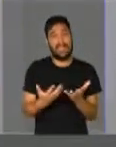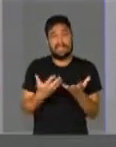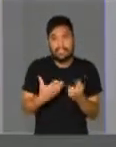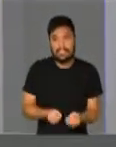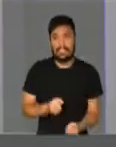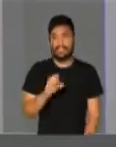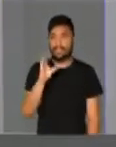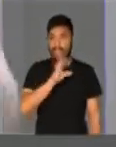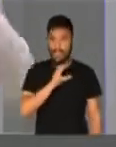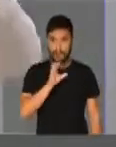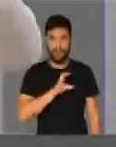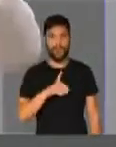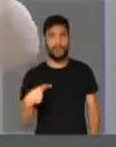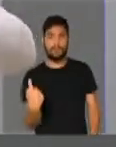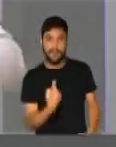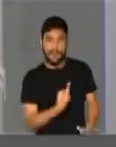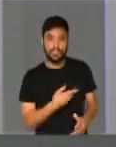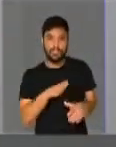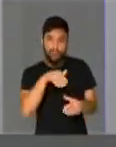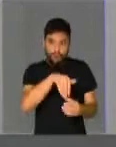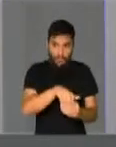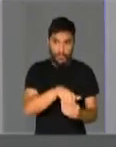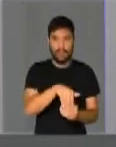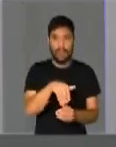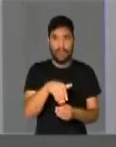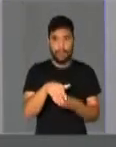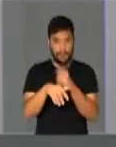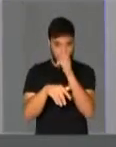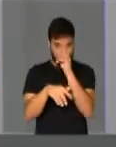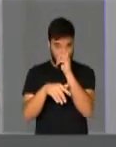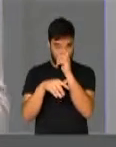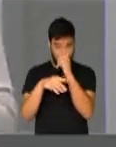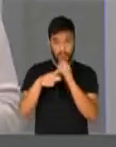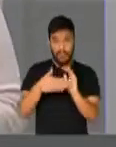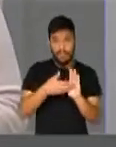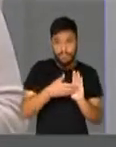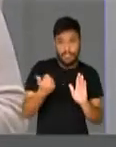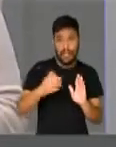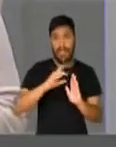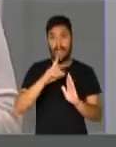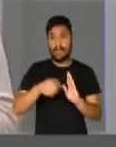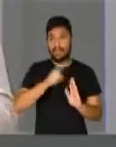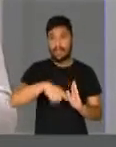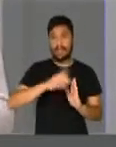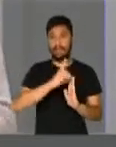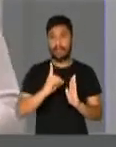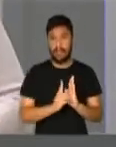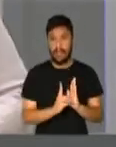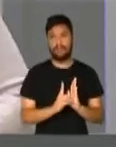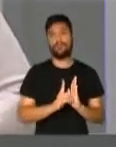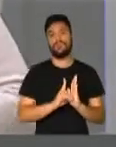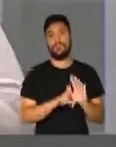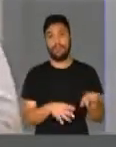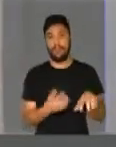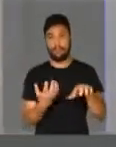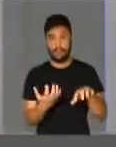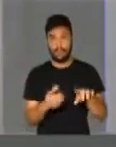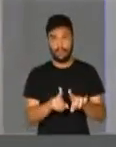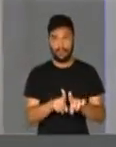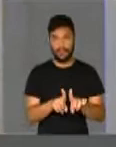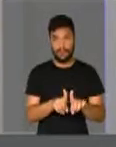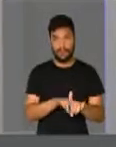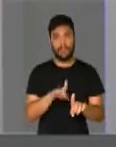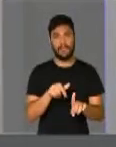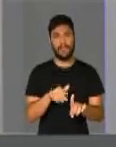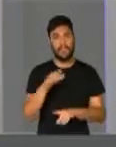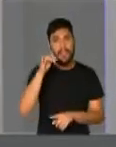o mais rápido possível para que a gente possa votar essa derrubada de decreto legislativo e possamos não ter